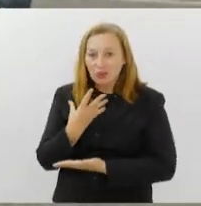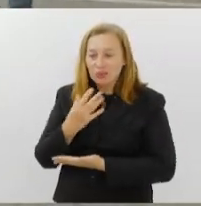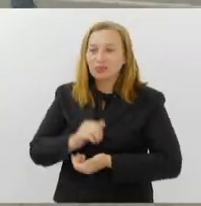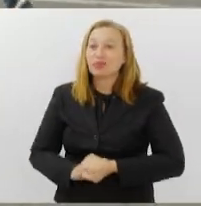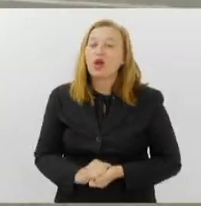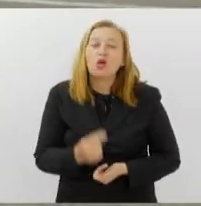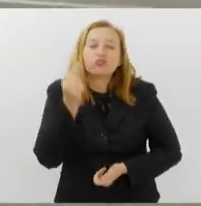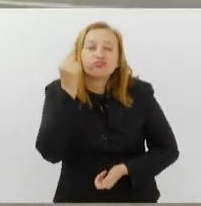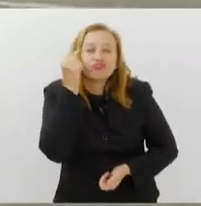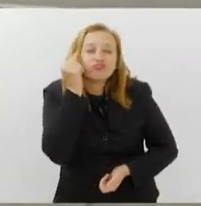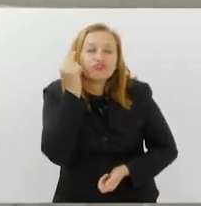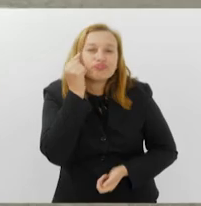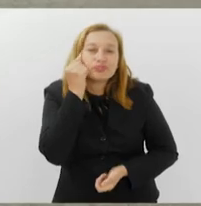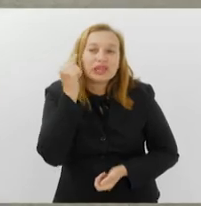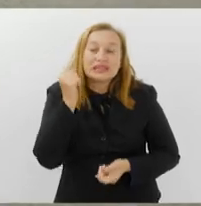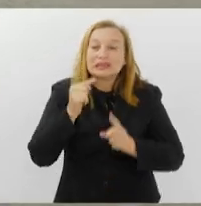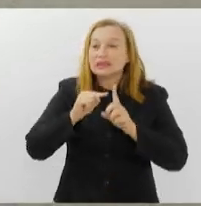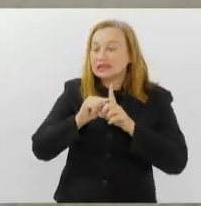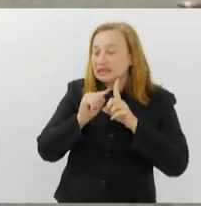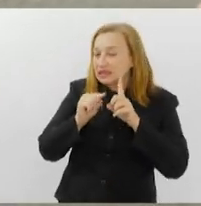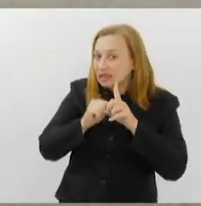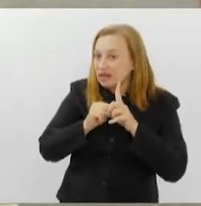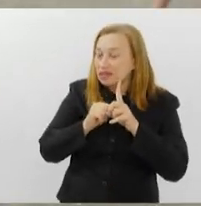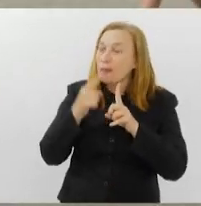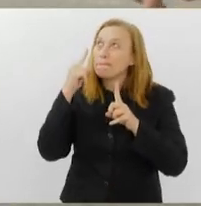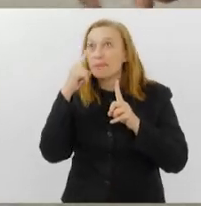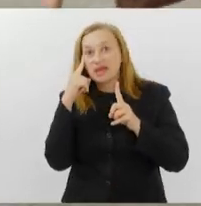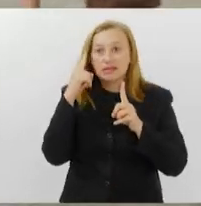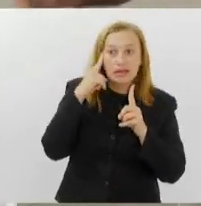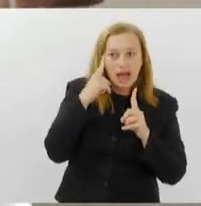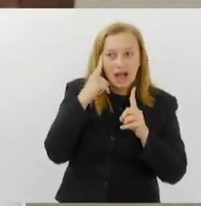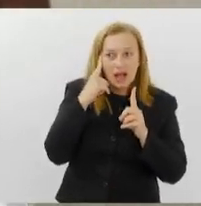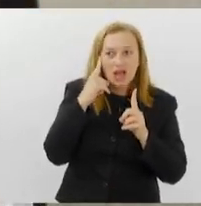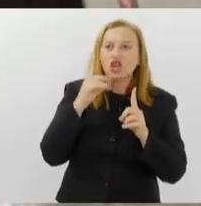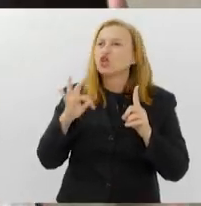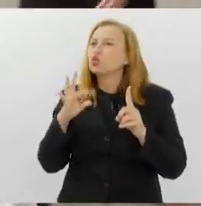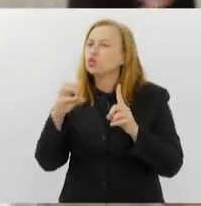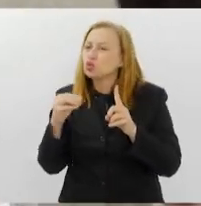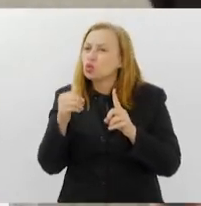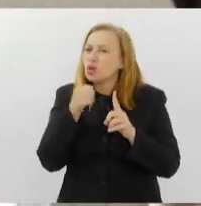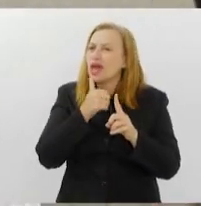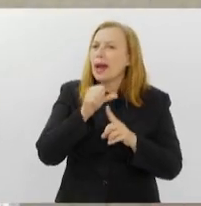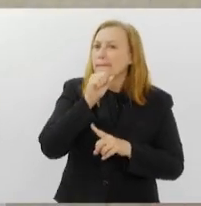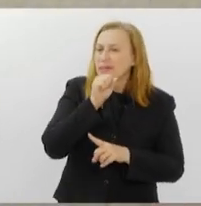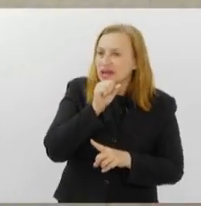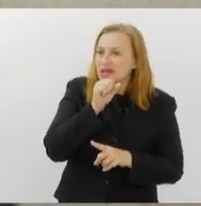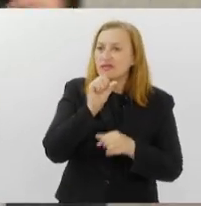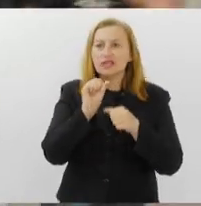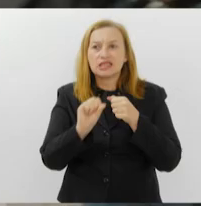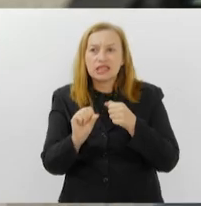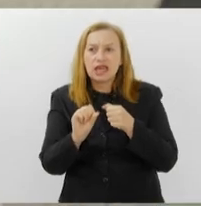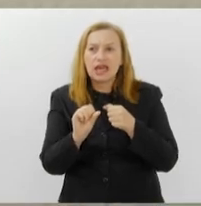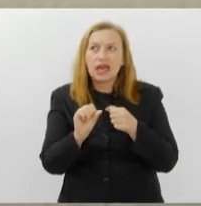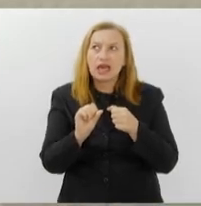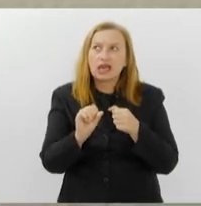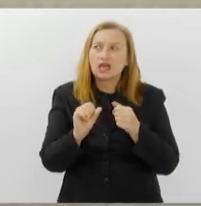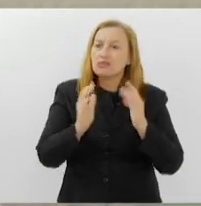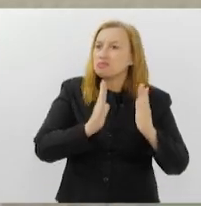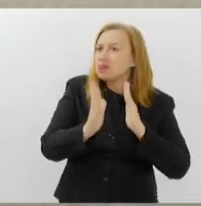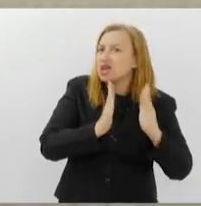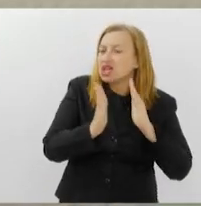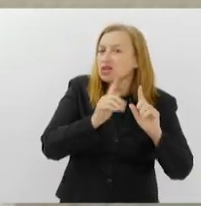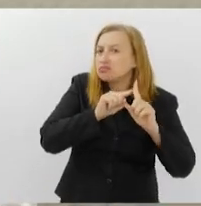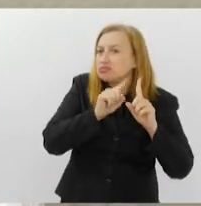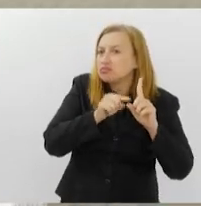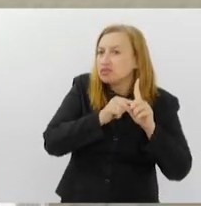quando a gente pensa em gestação, a gente tem que pensar que tudo que a mãe vai fazer durante a